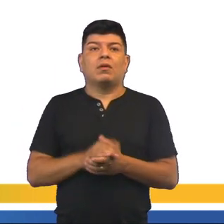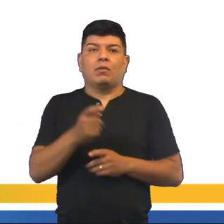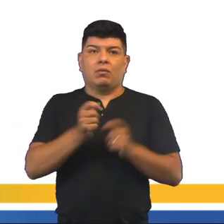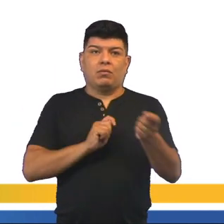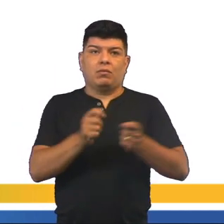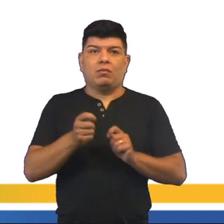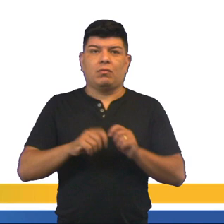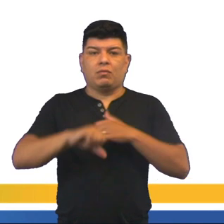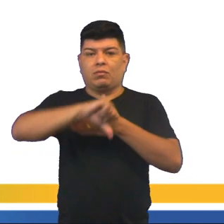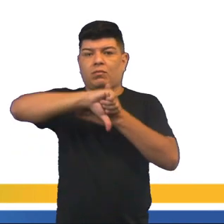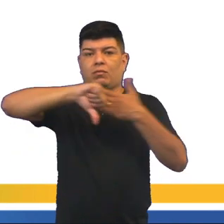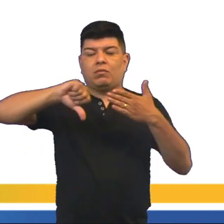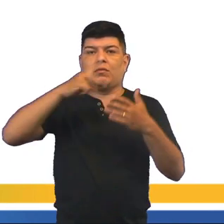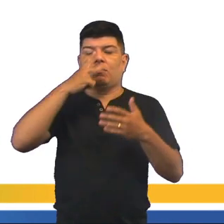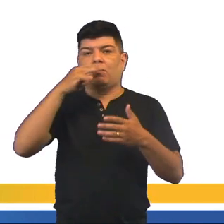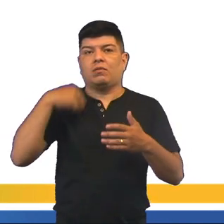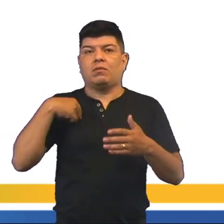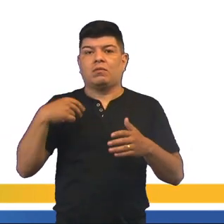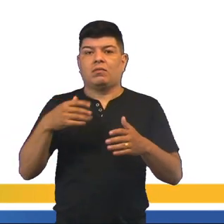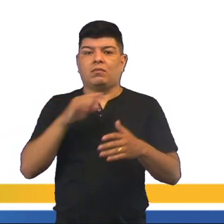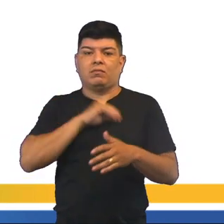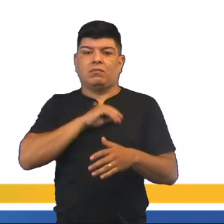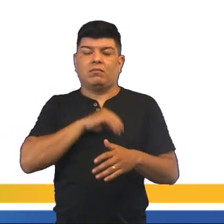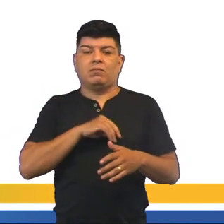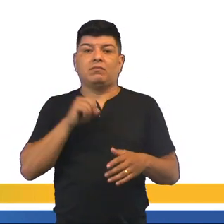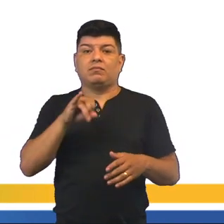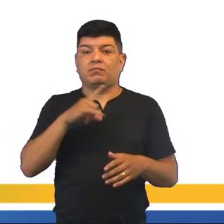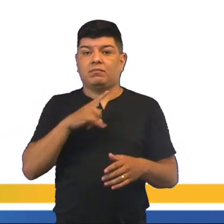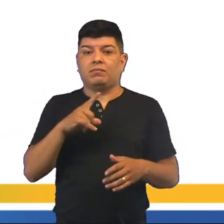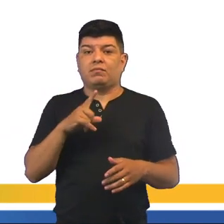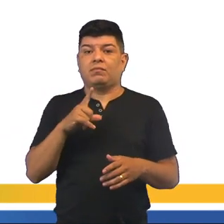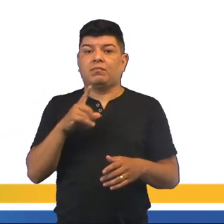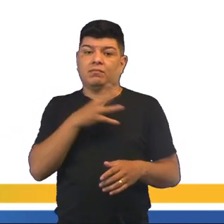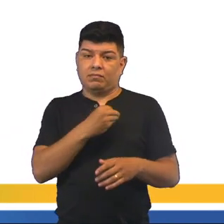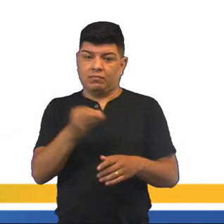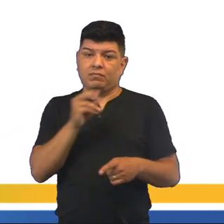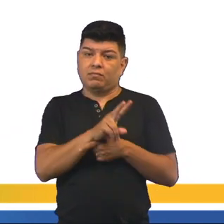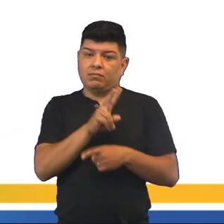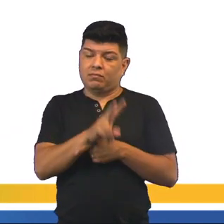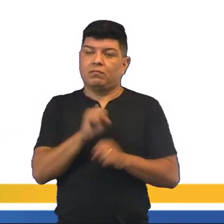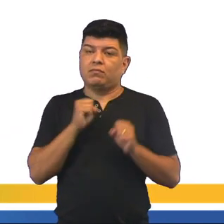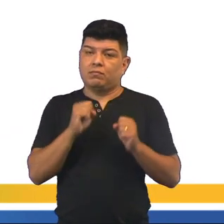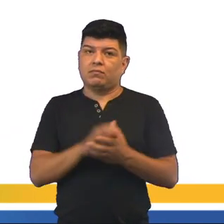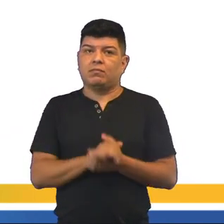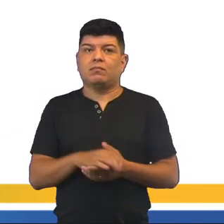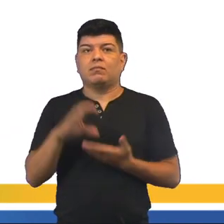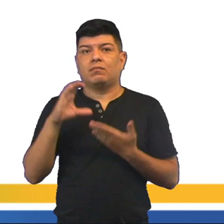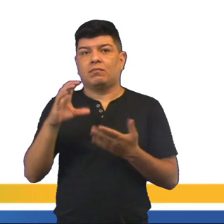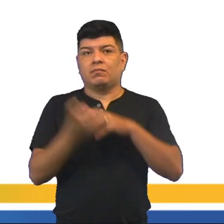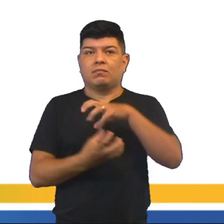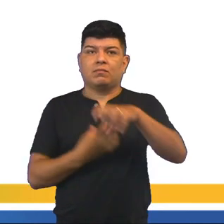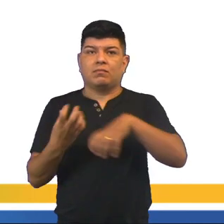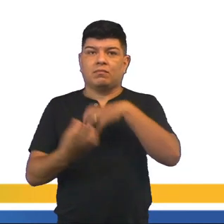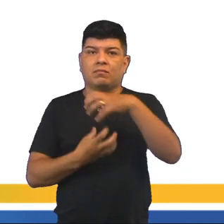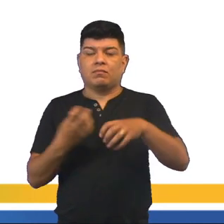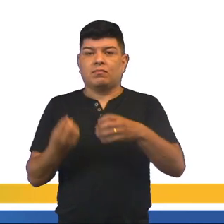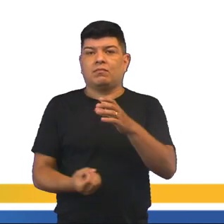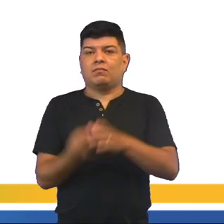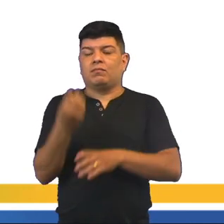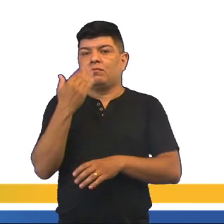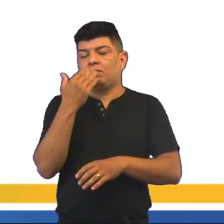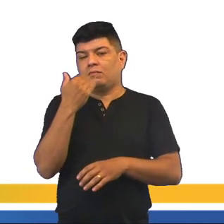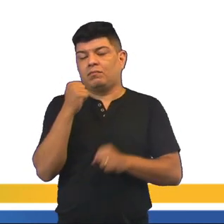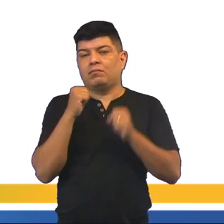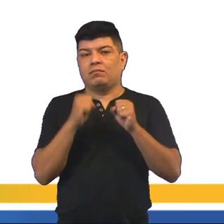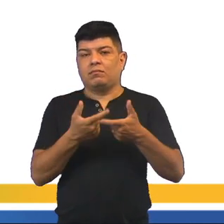moral da população de baixa renda, que só deveria ter filho caso pudesse sustentá-los. Letra C, a revolução na reforma de produzir